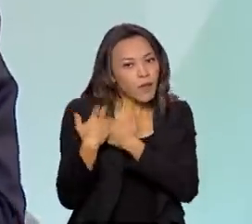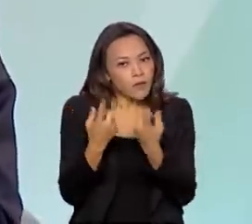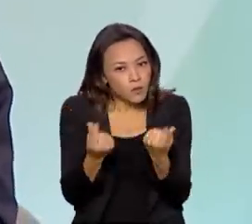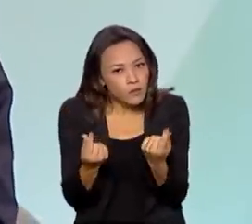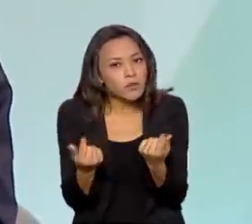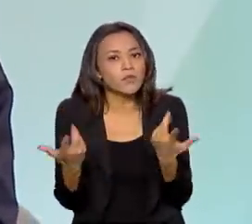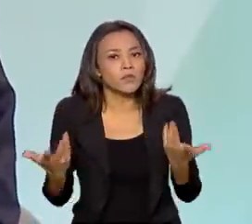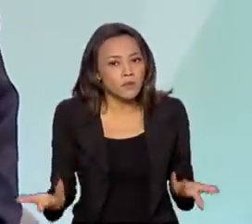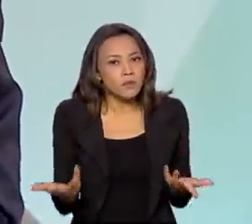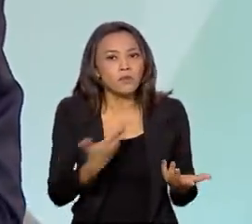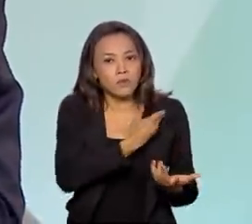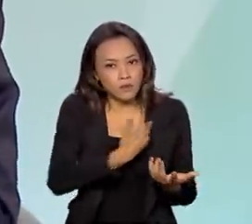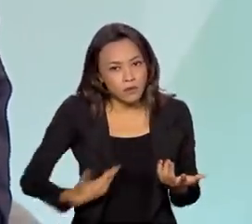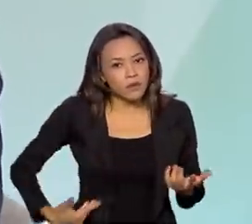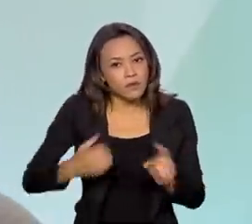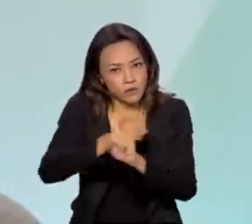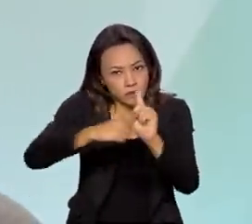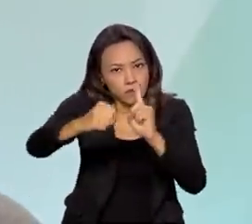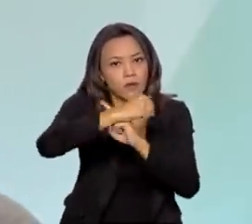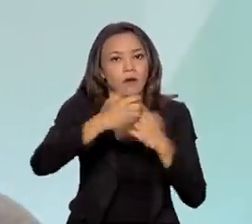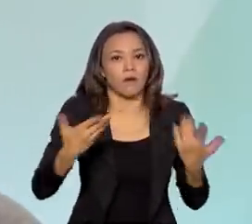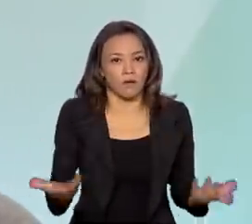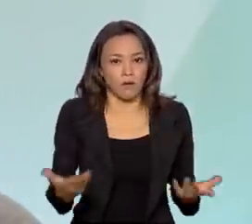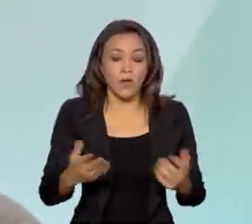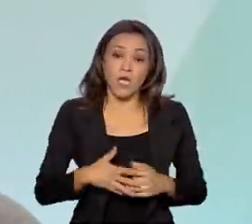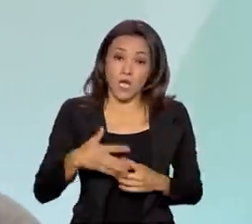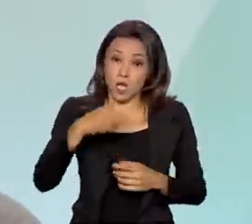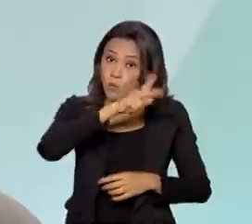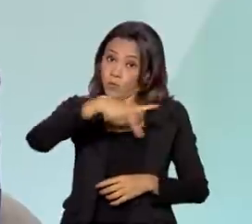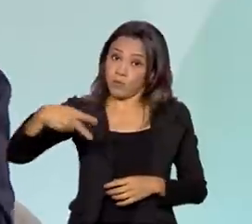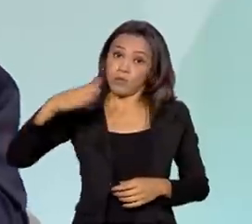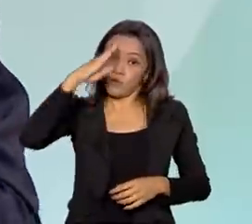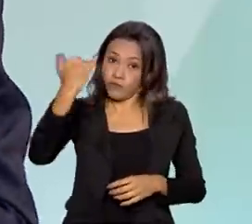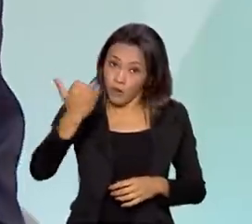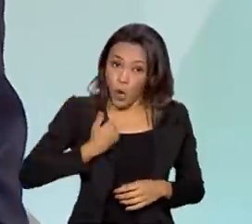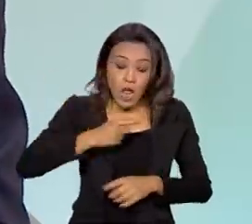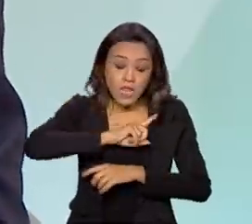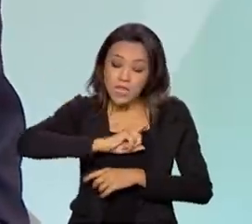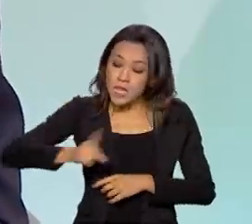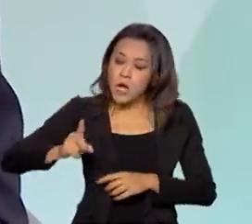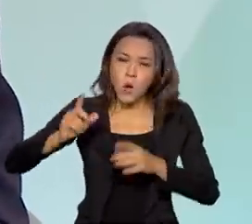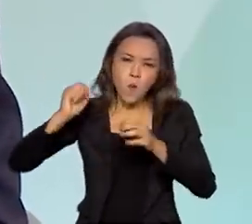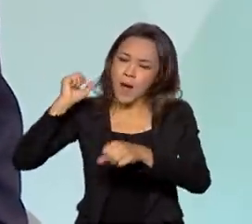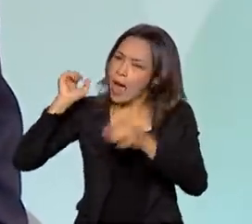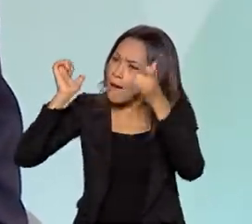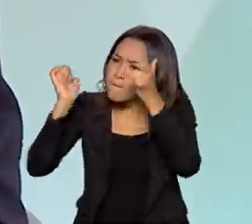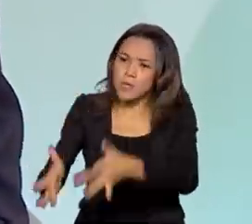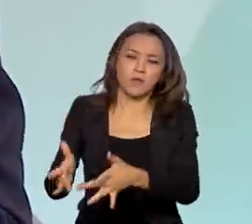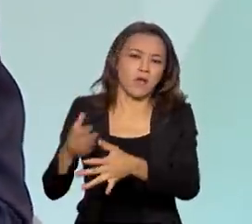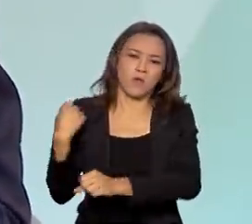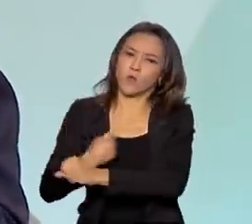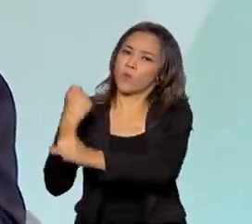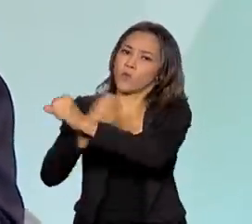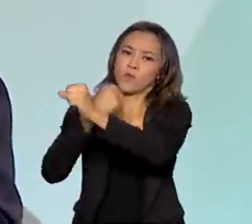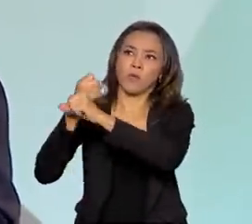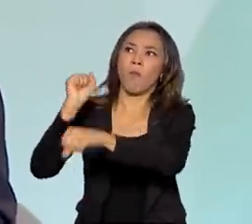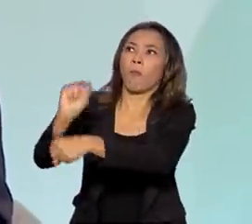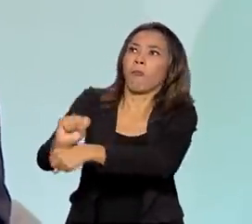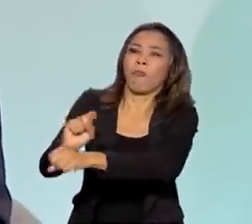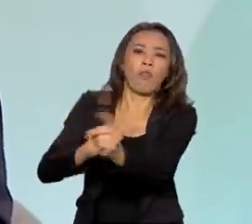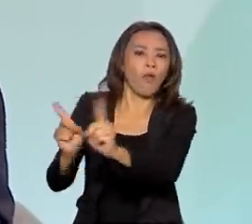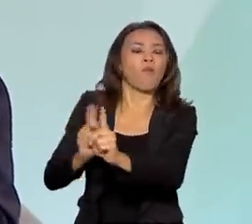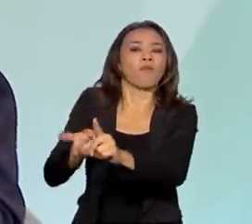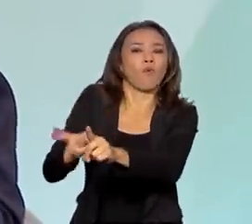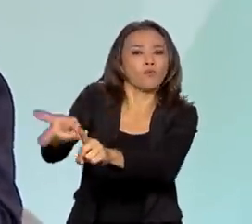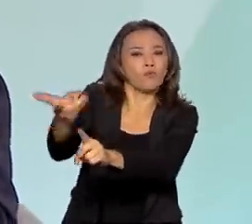O presidente nos diz sempre não deixe as obras paralisar e retomem as obras paralisadas. Concluindo